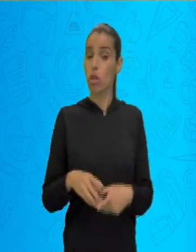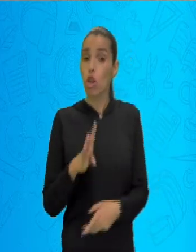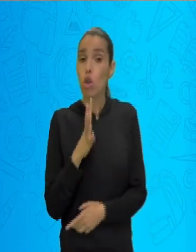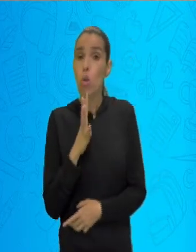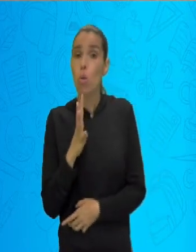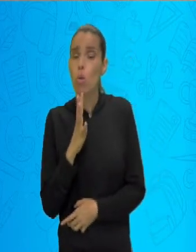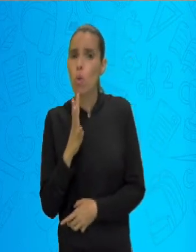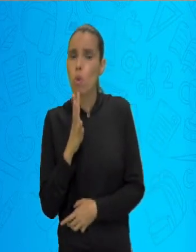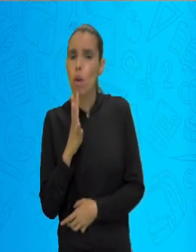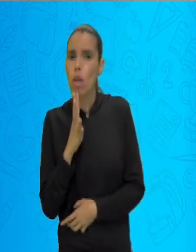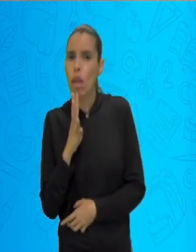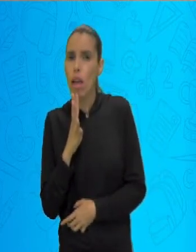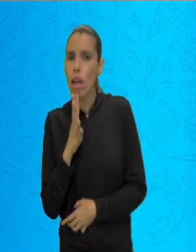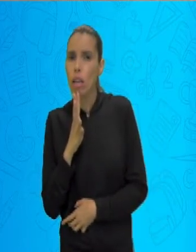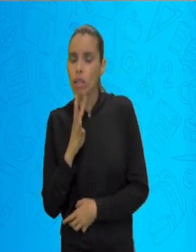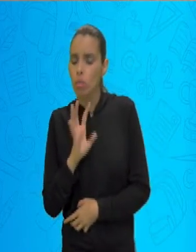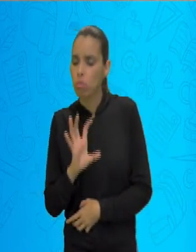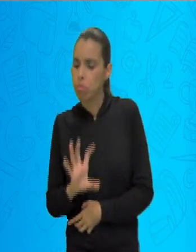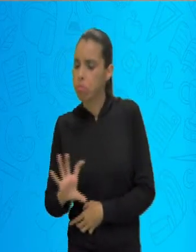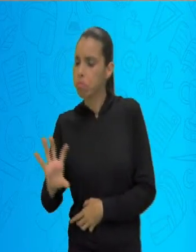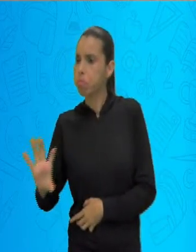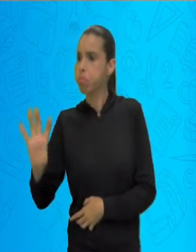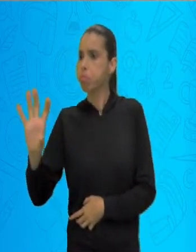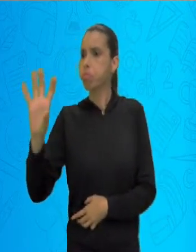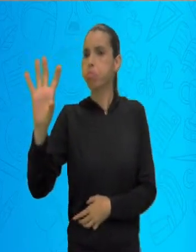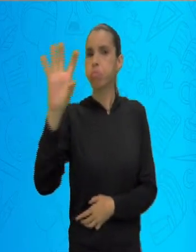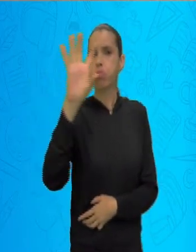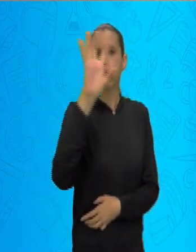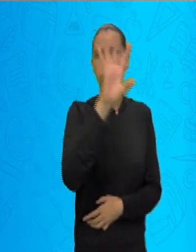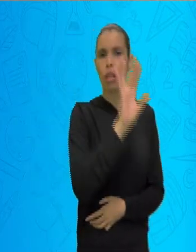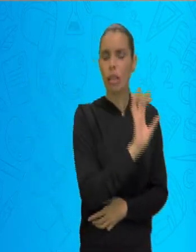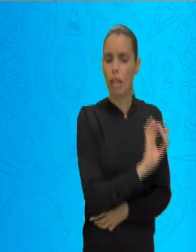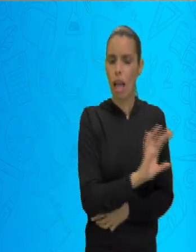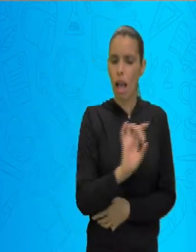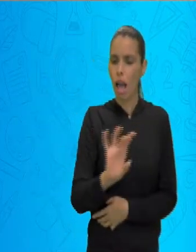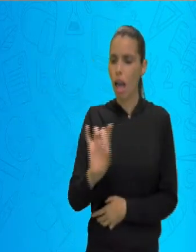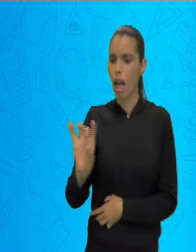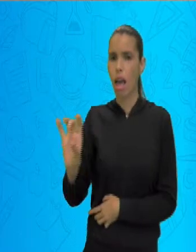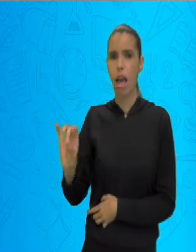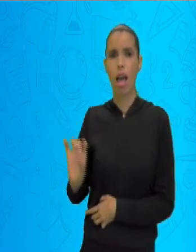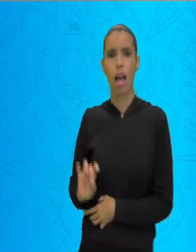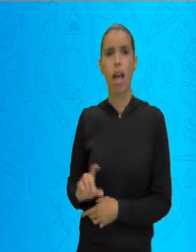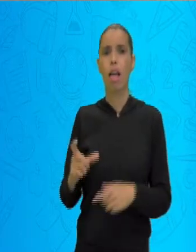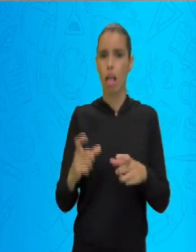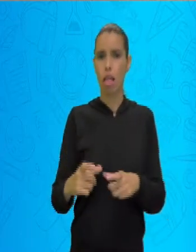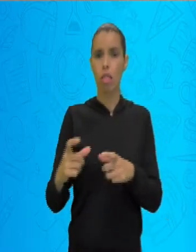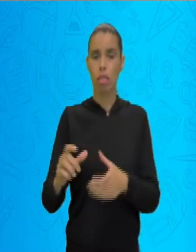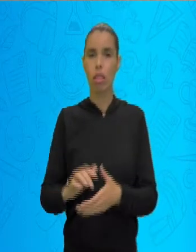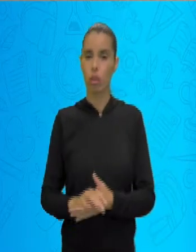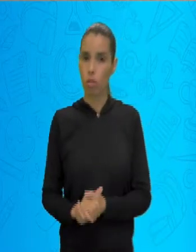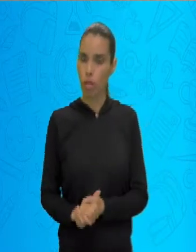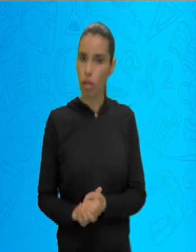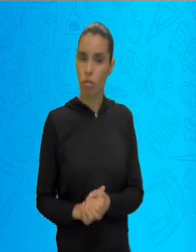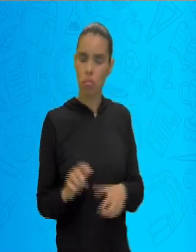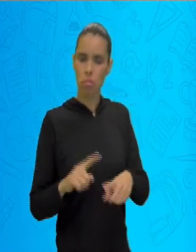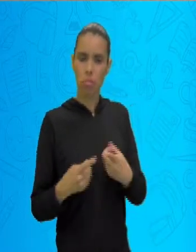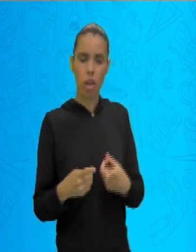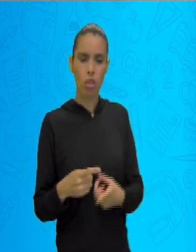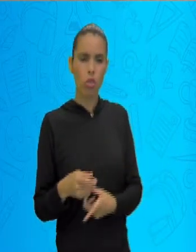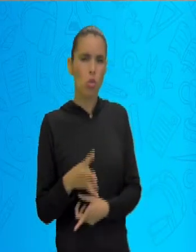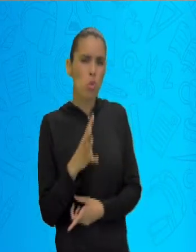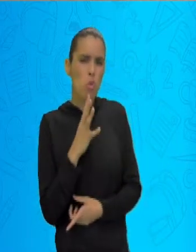desse território. Mas Eliane como que ele conhece? Existe um órgão